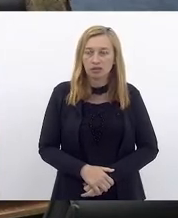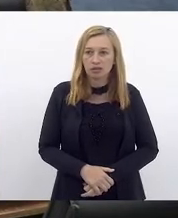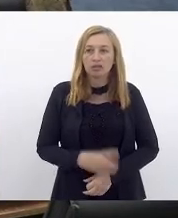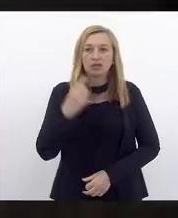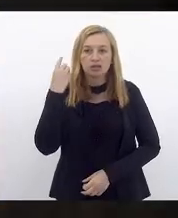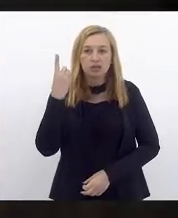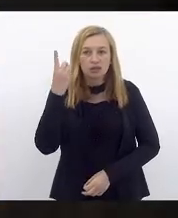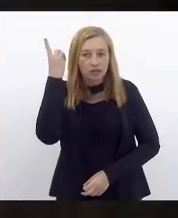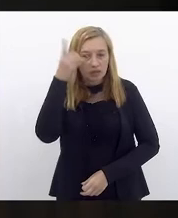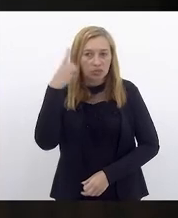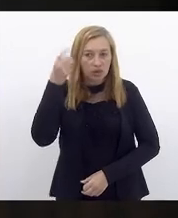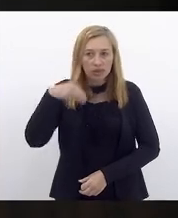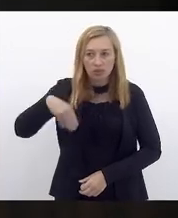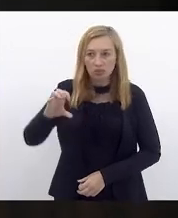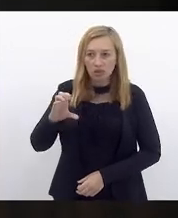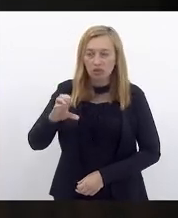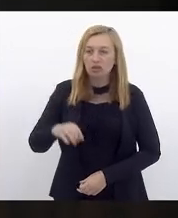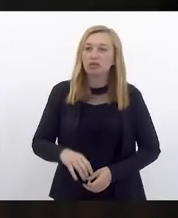Deputado Carlos Mink.